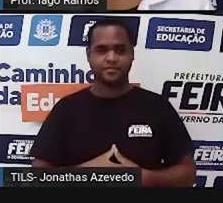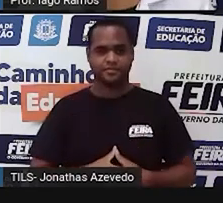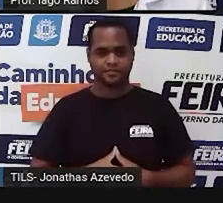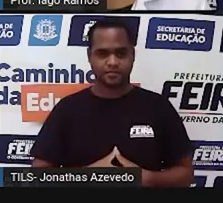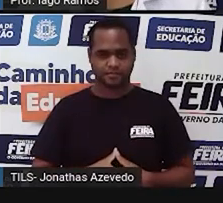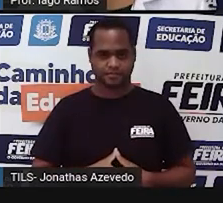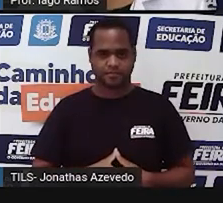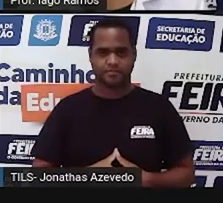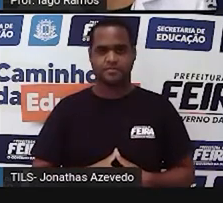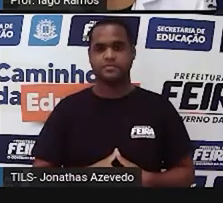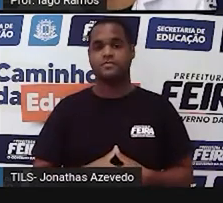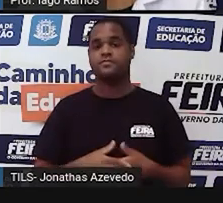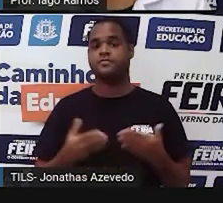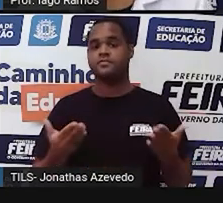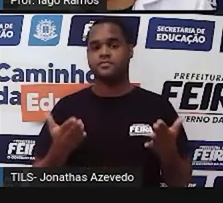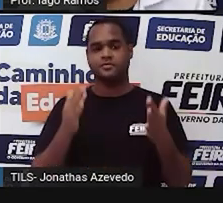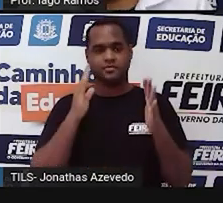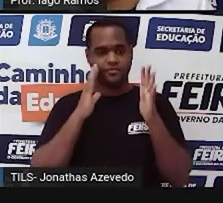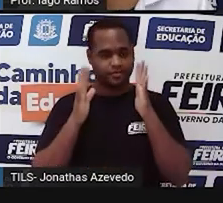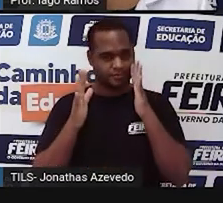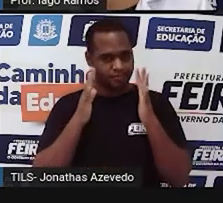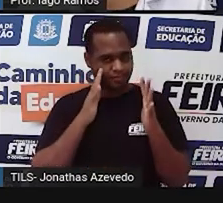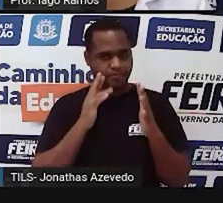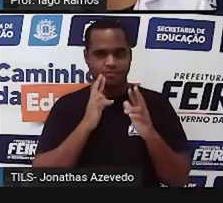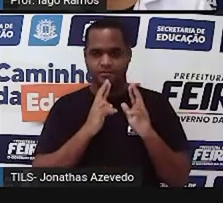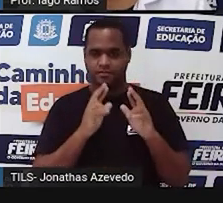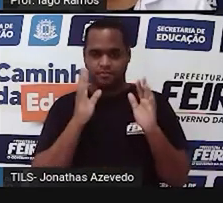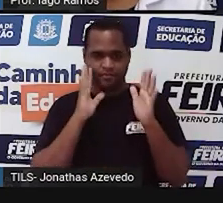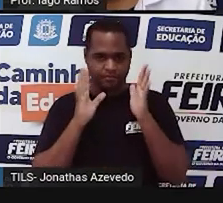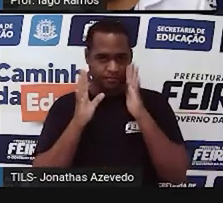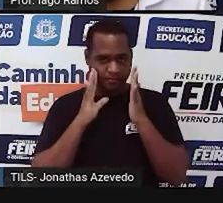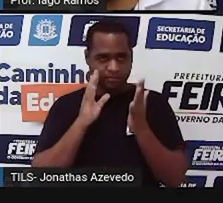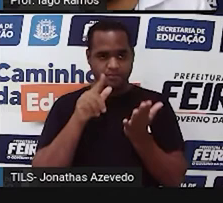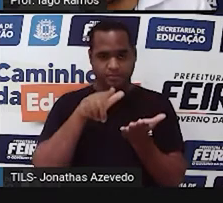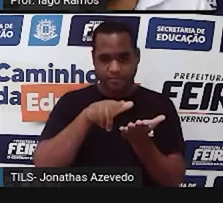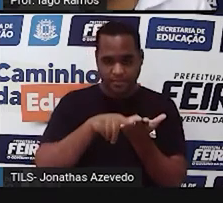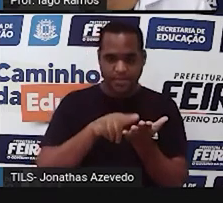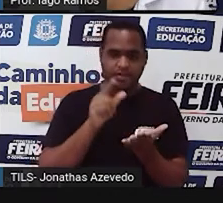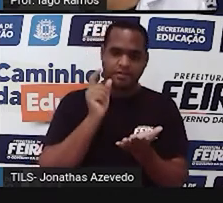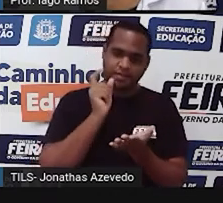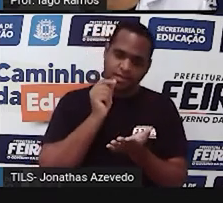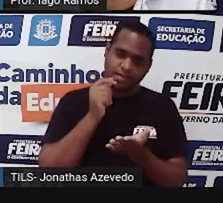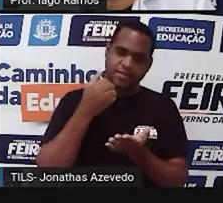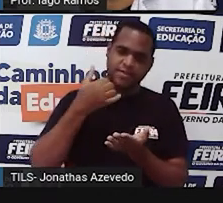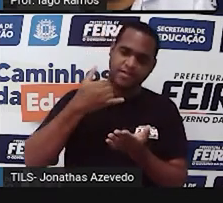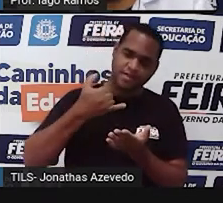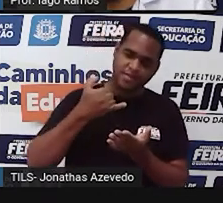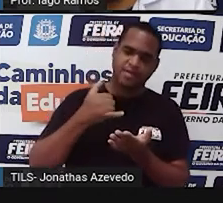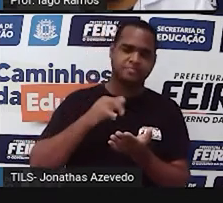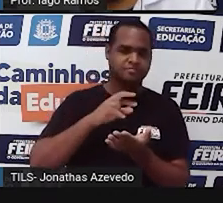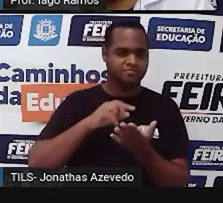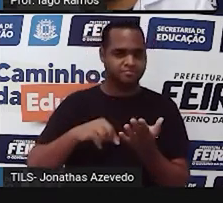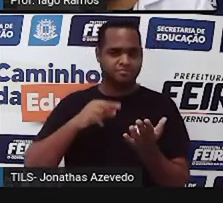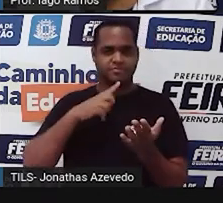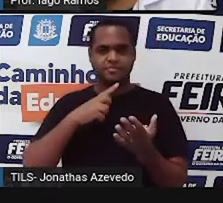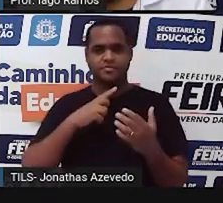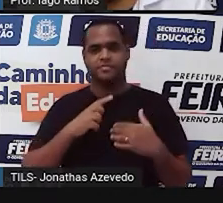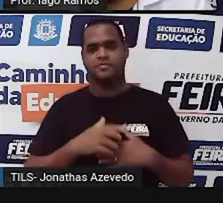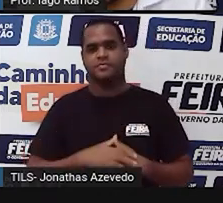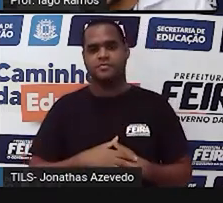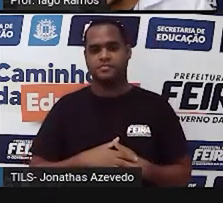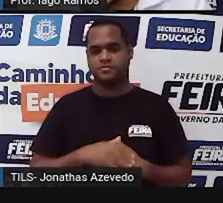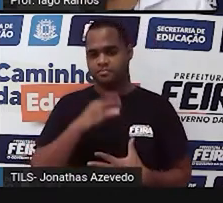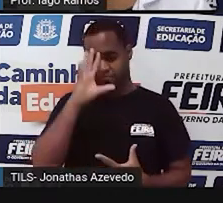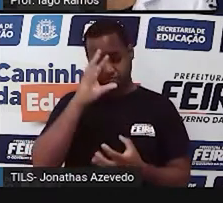Agora é hora de pensar, rascunhar. Por isso que vai precisar do caderno e do lápis. Chegar em algumas